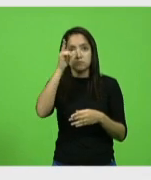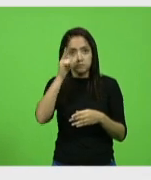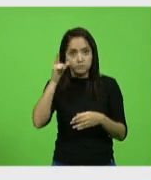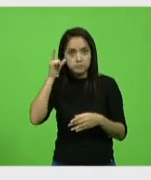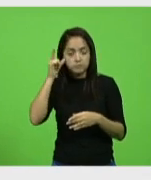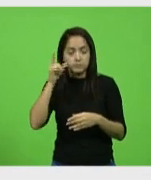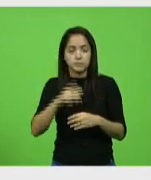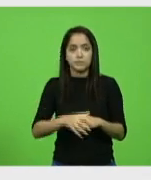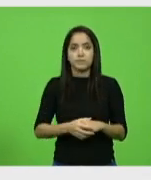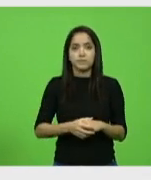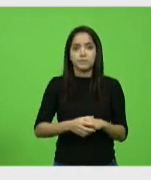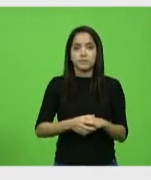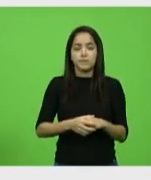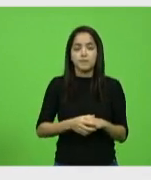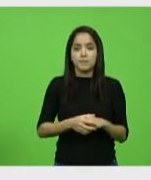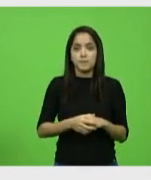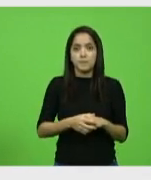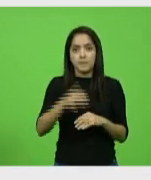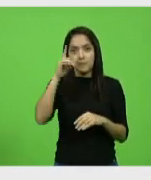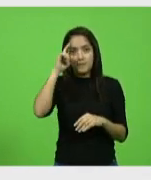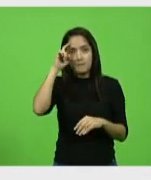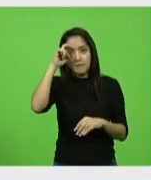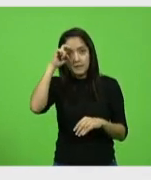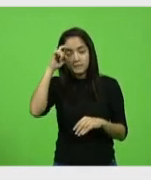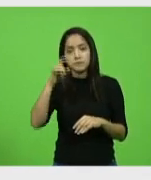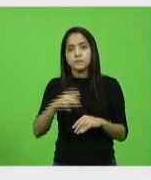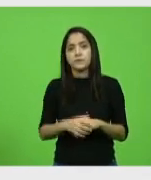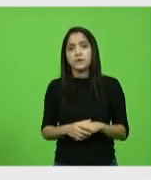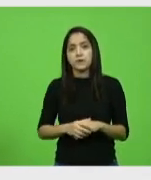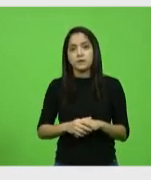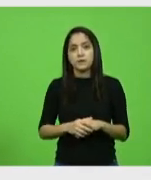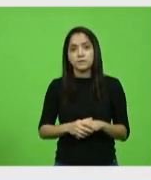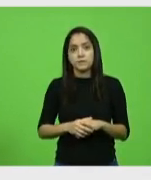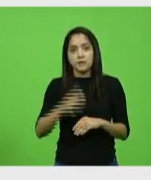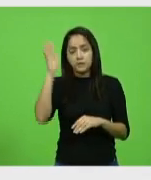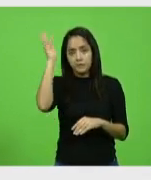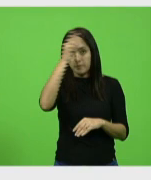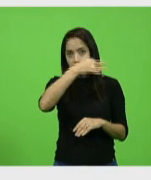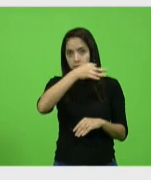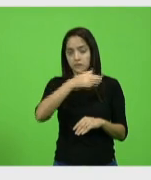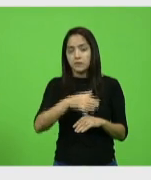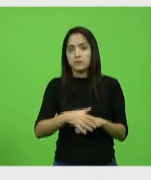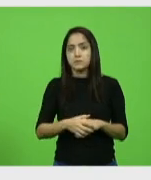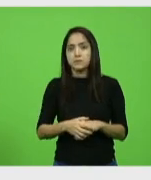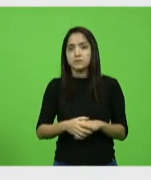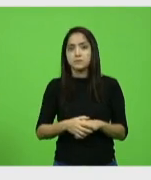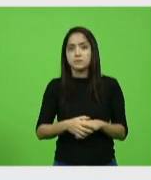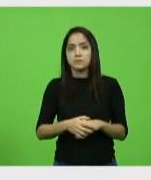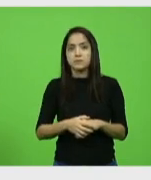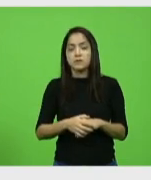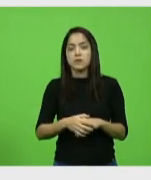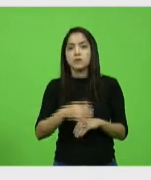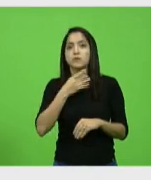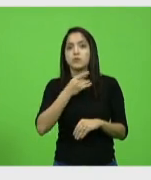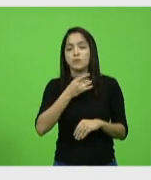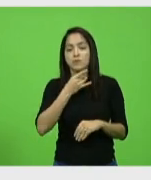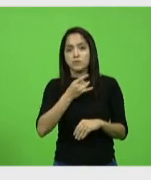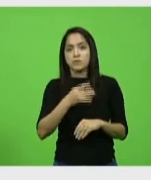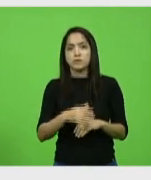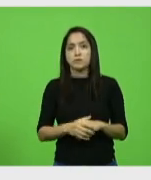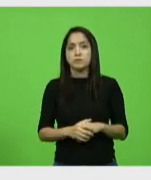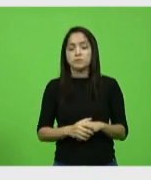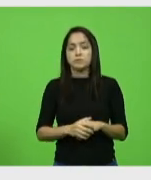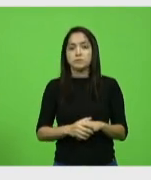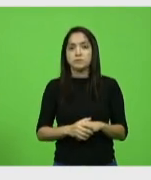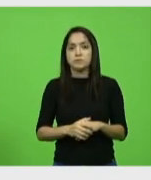Schuster, no deputado Marcos Vieira, no deputado Fabiano da Luz, no deputado Valdir Cobalquini e no